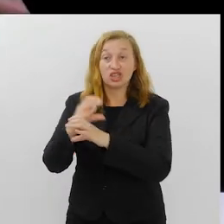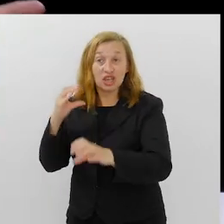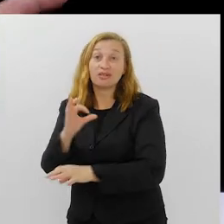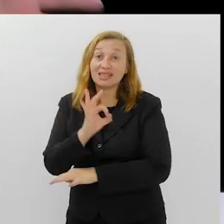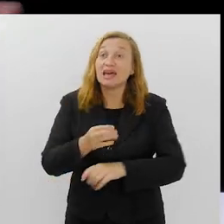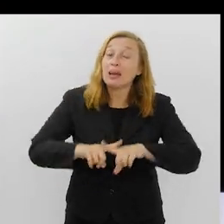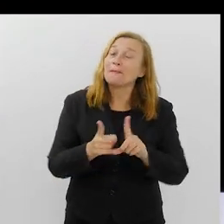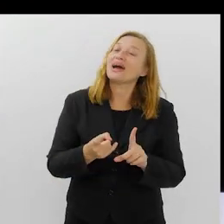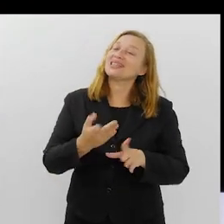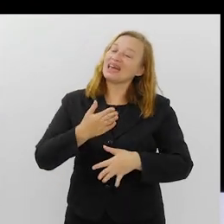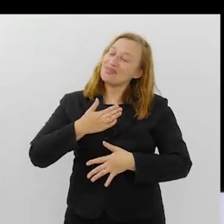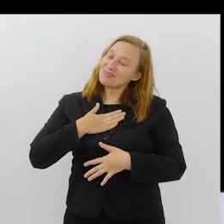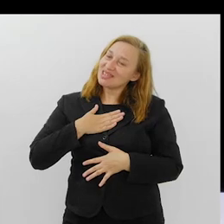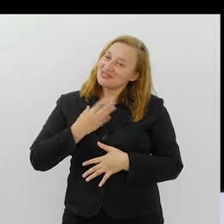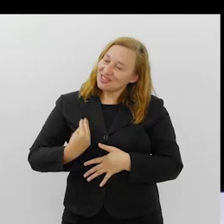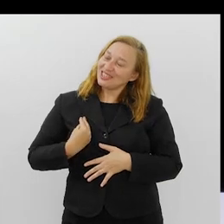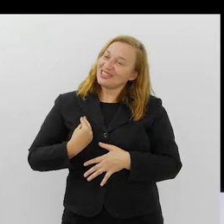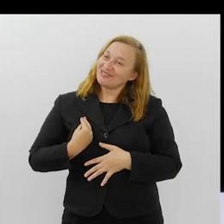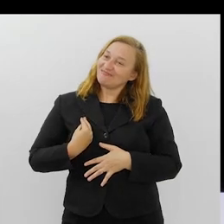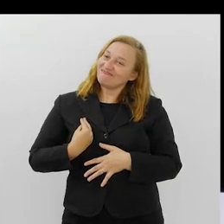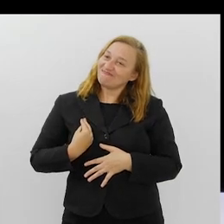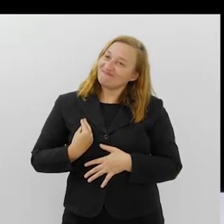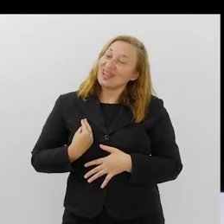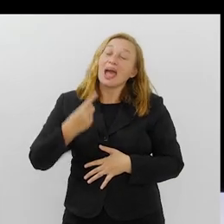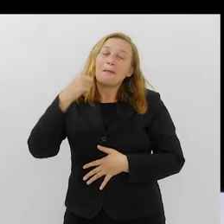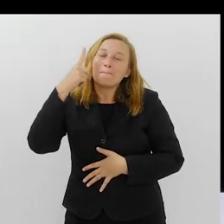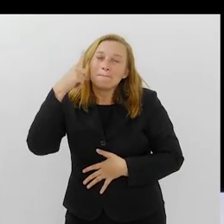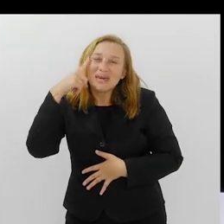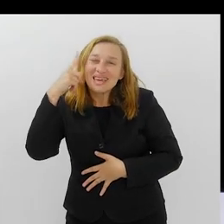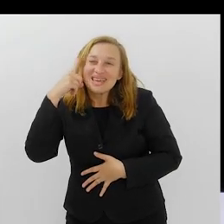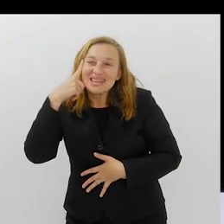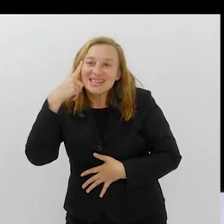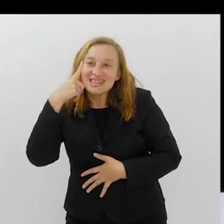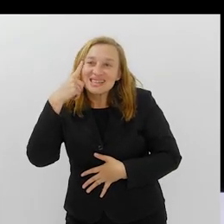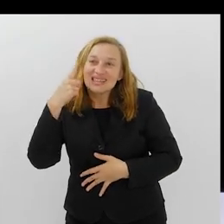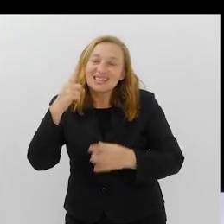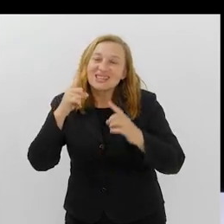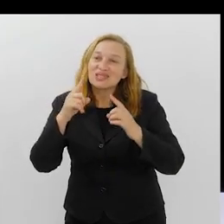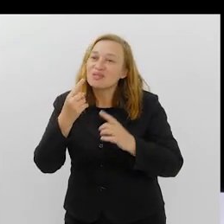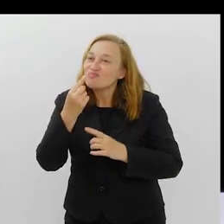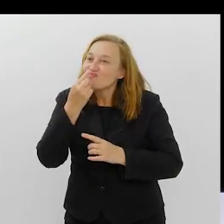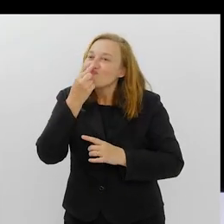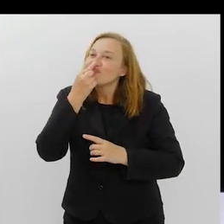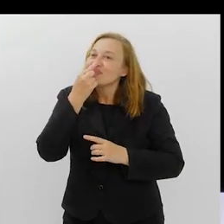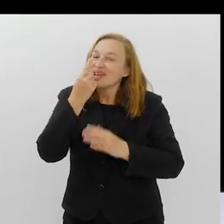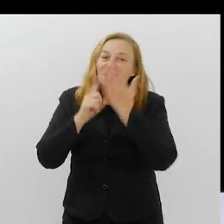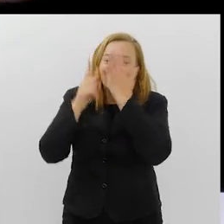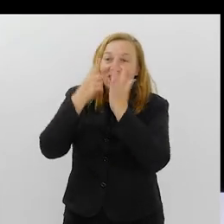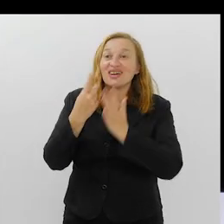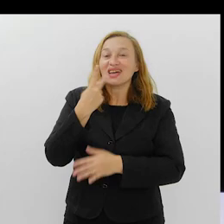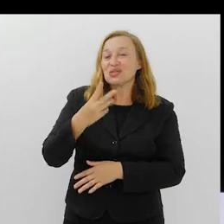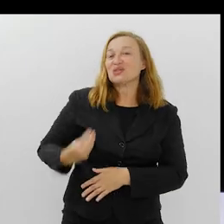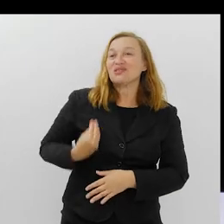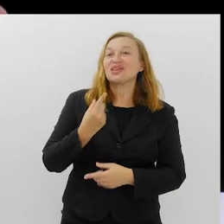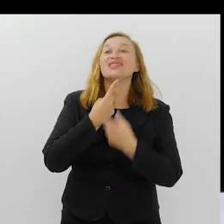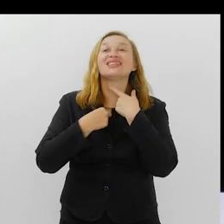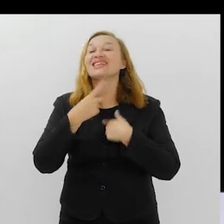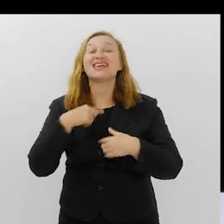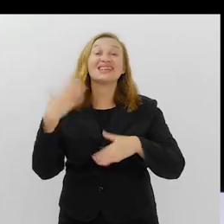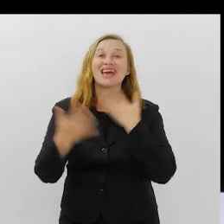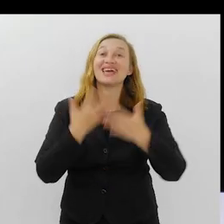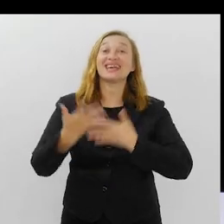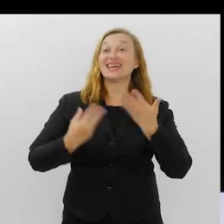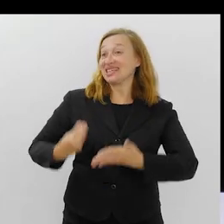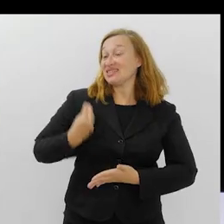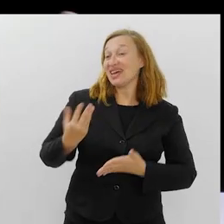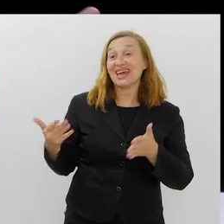engenheiro obviamente mas no meu caso pense na sua aproximação com o Carnaval que é isso que é a sua vida é seu prazer